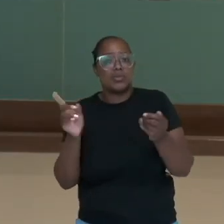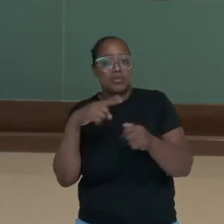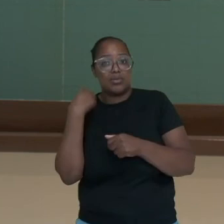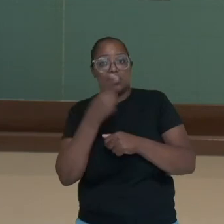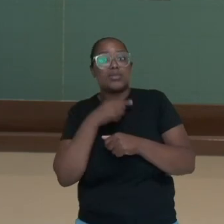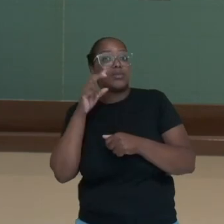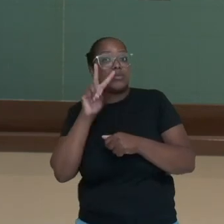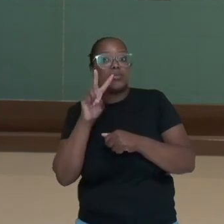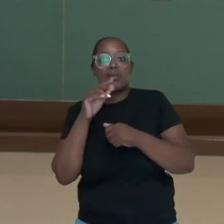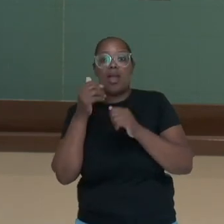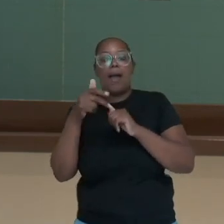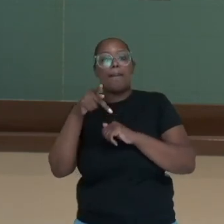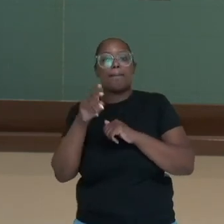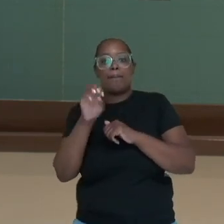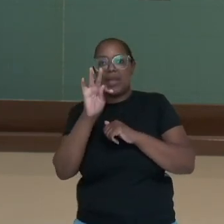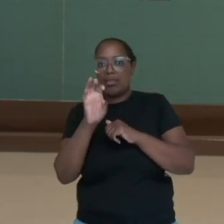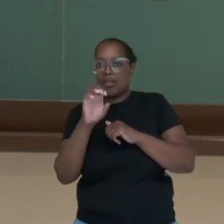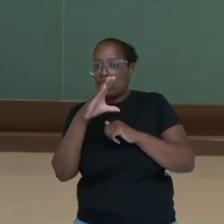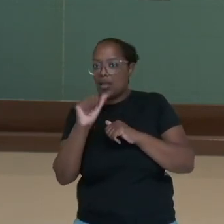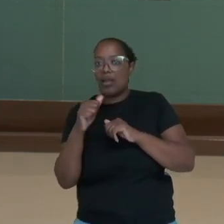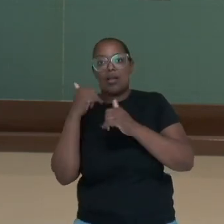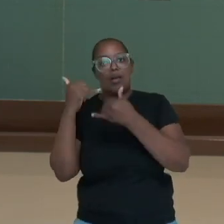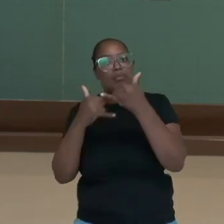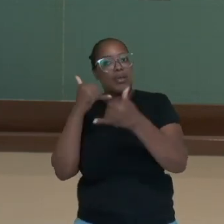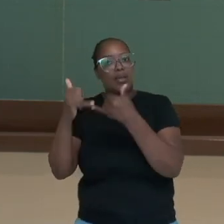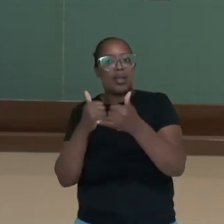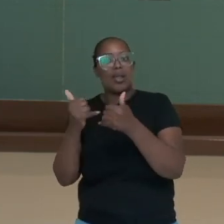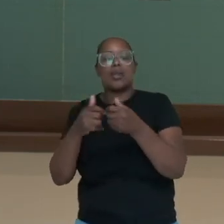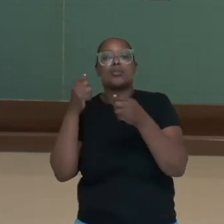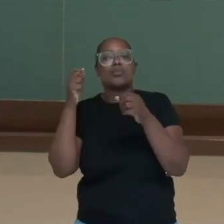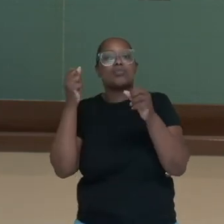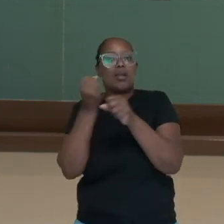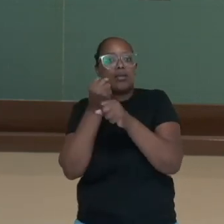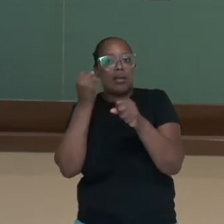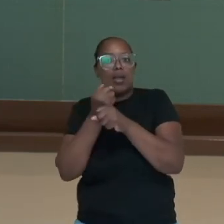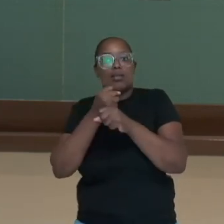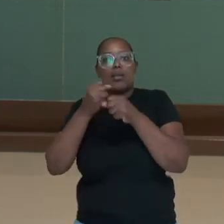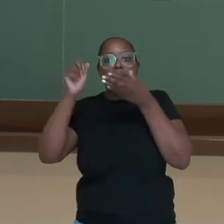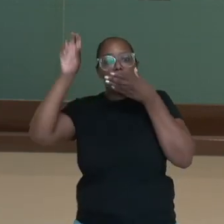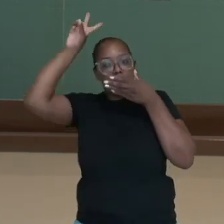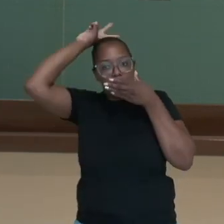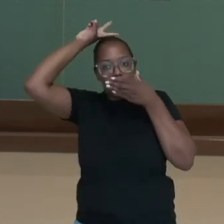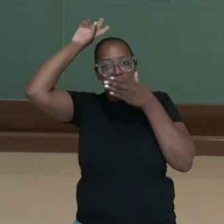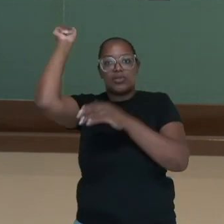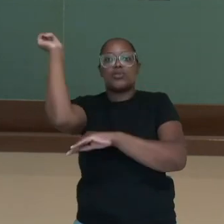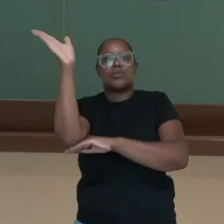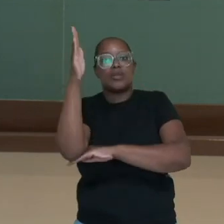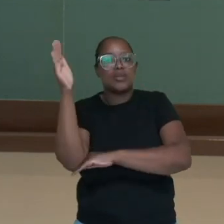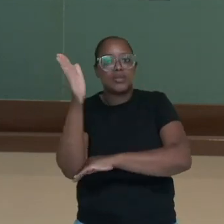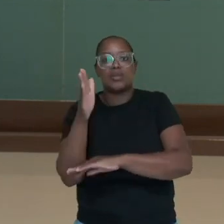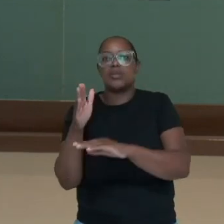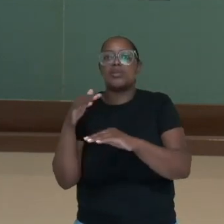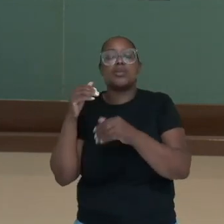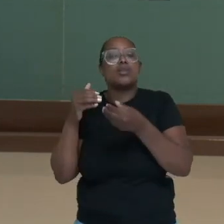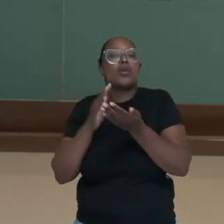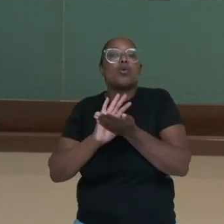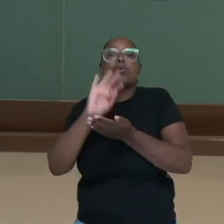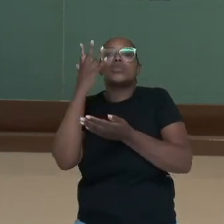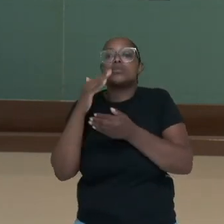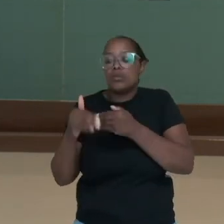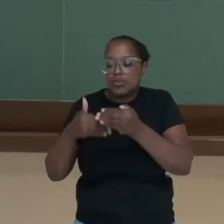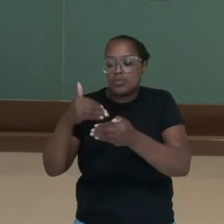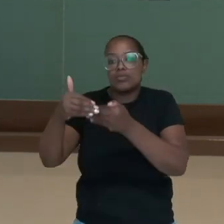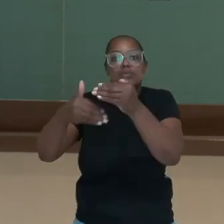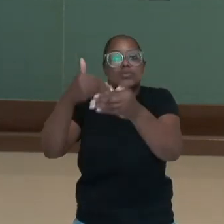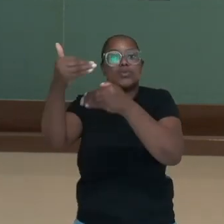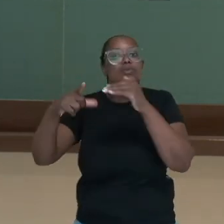peteca é um brinquedo criado pelos índios brasileiros, no entanto acabou evoluindo, né? De forma que teve regras